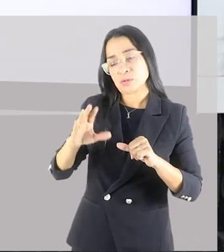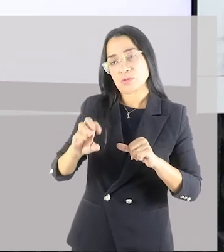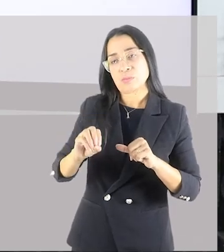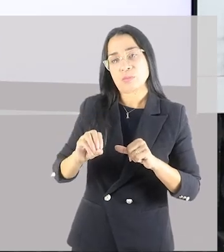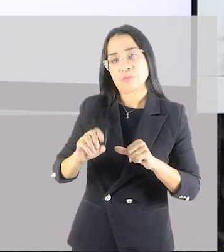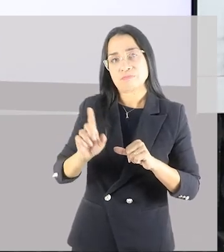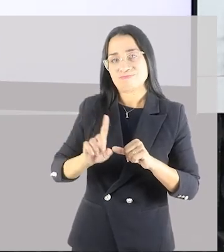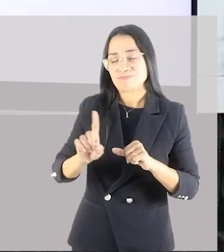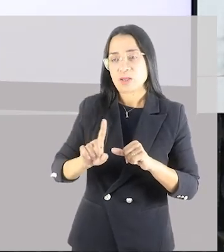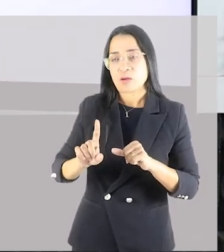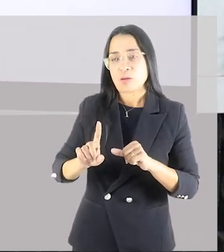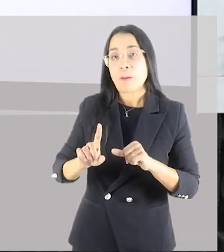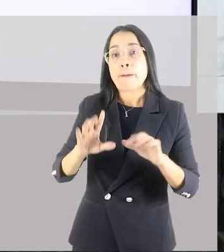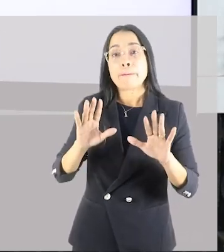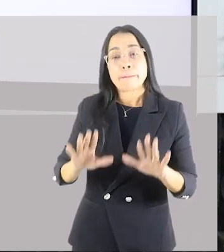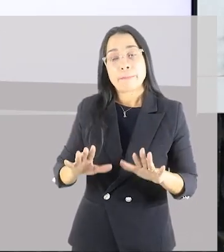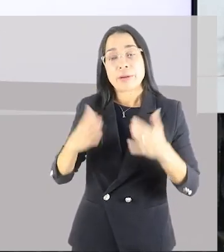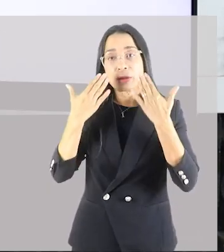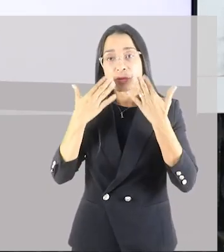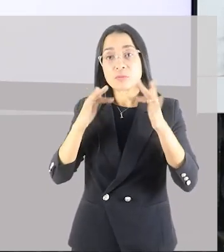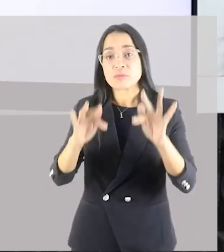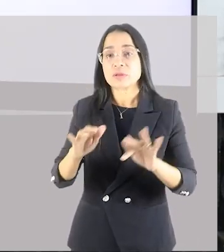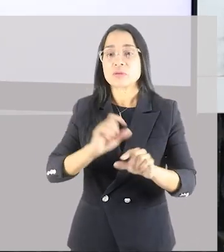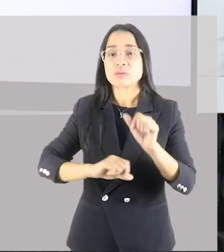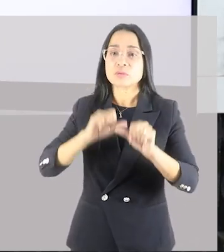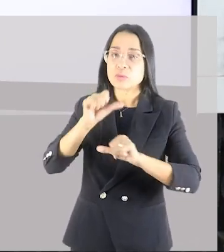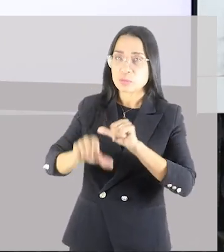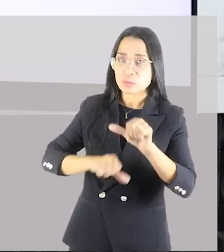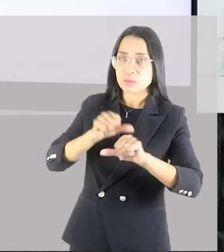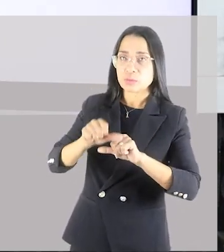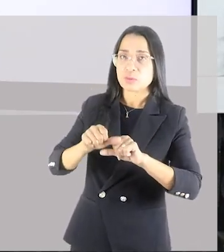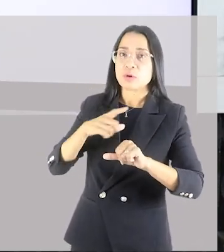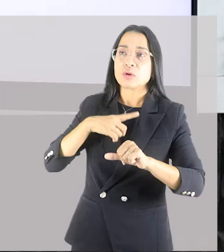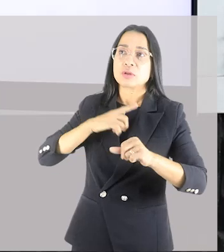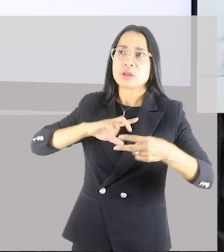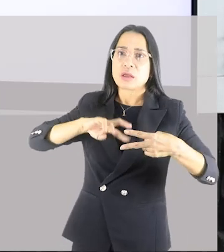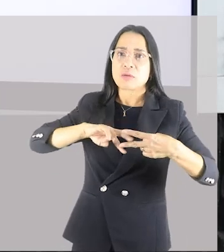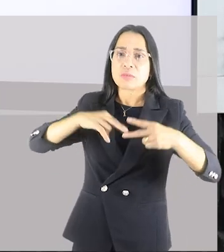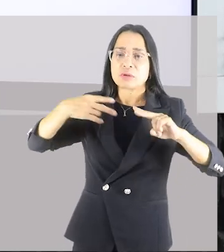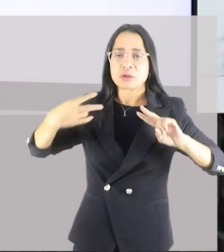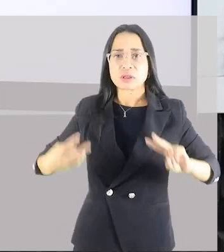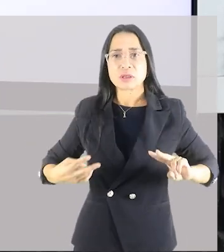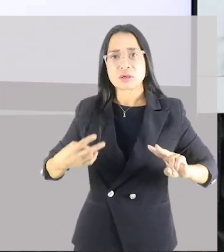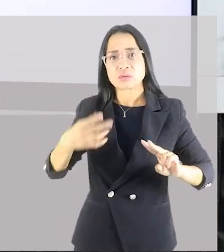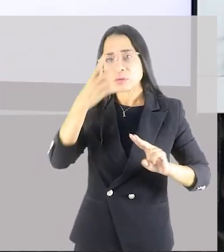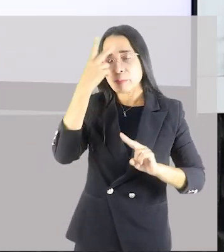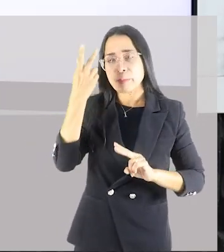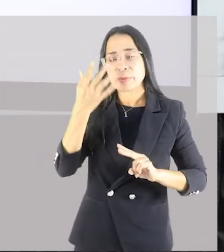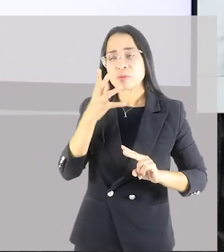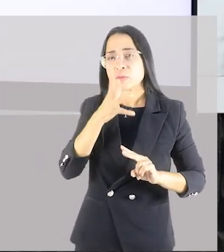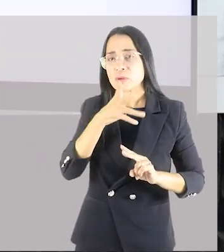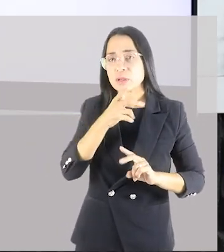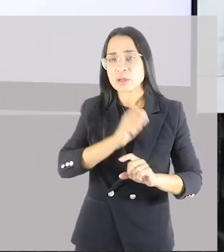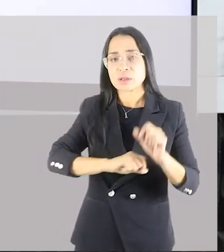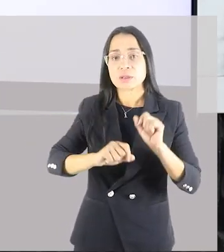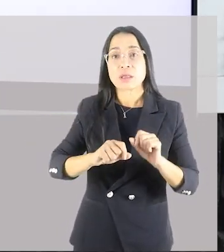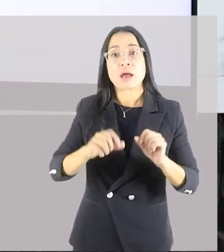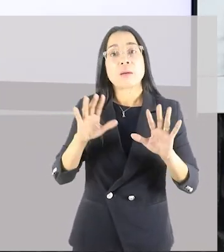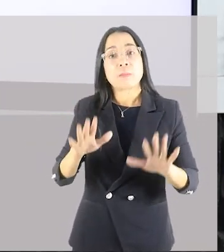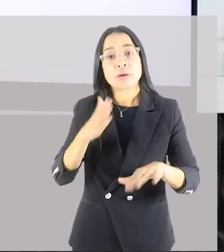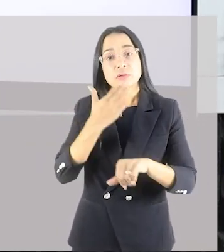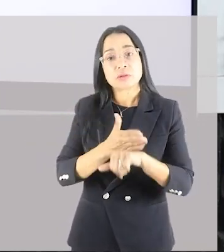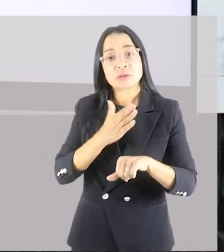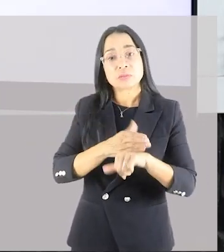mudou, ele se tornou rápido. Então, ele tem toda uma genética de um indivíduo lento, porém, o treinamento dele muda o fenótipo dele,